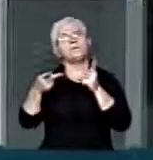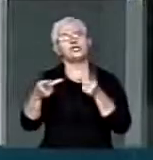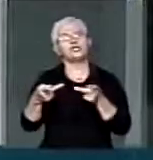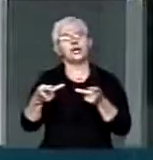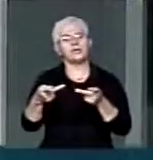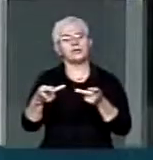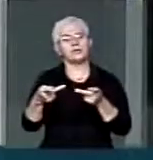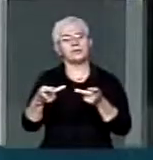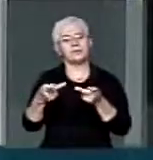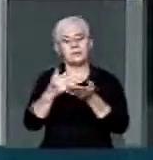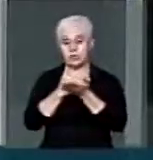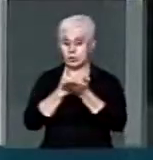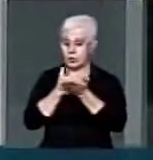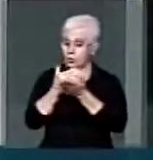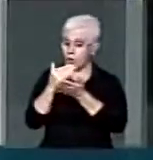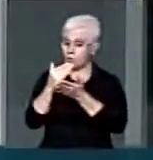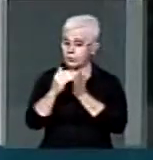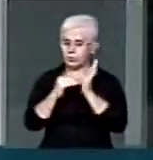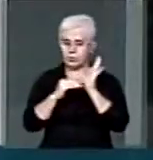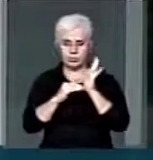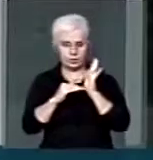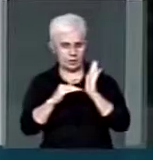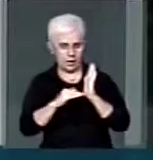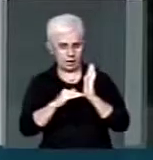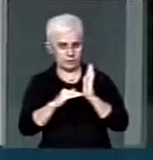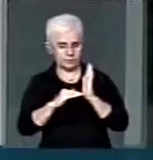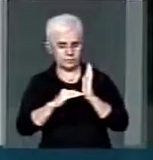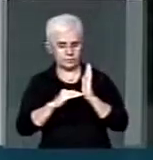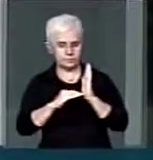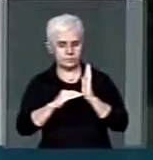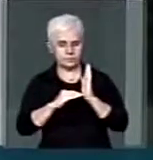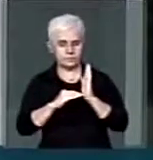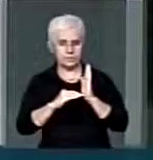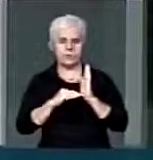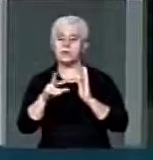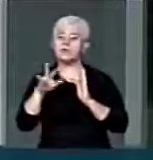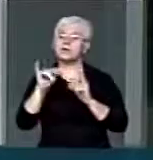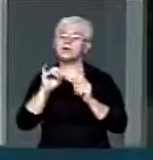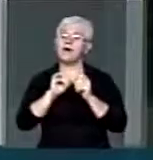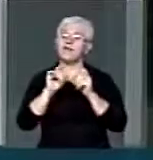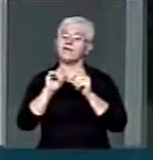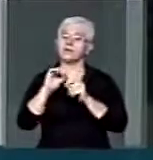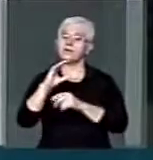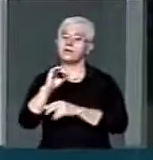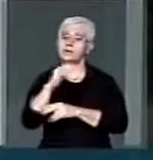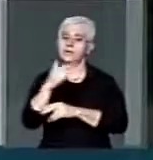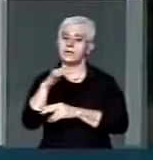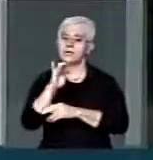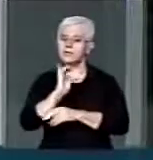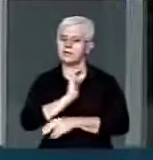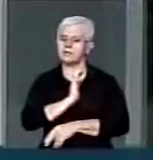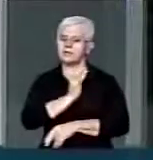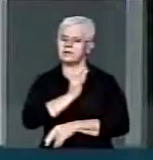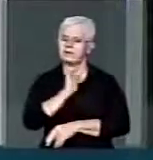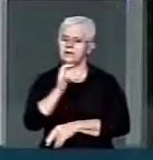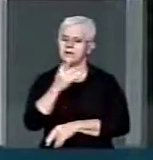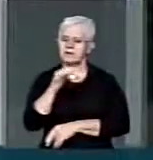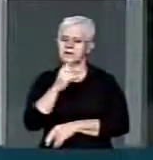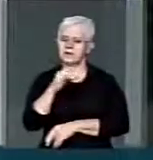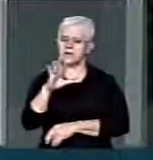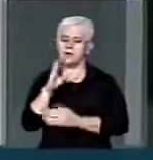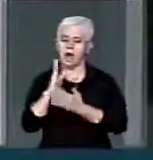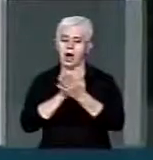originalmente veio do Senado, que classifica como crime hediondo alguns crimes